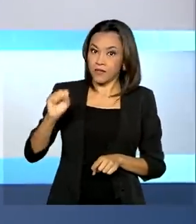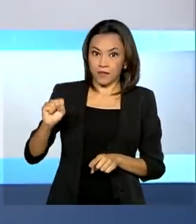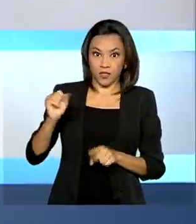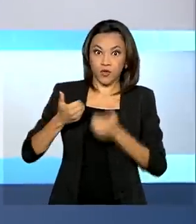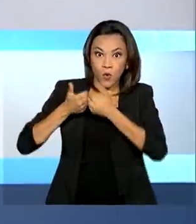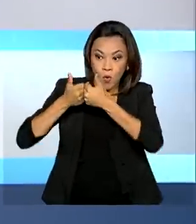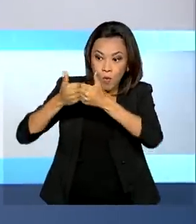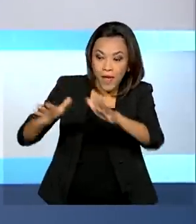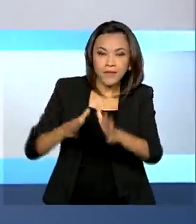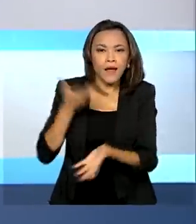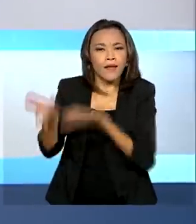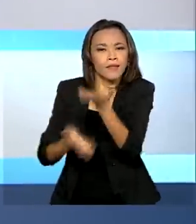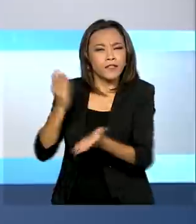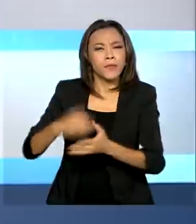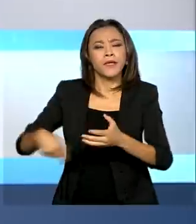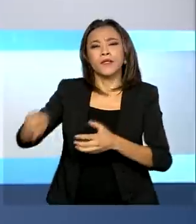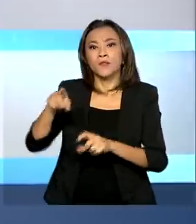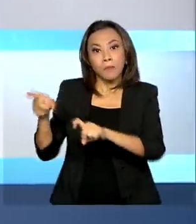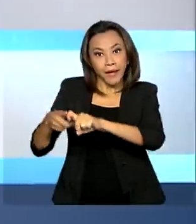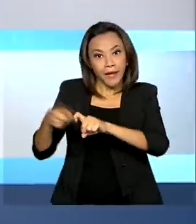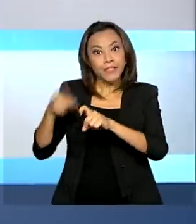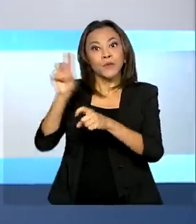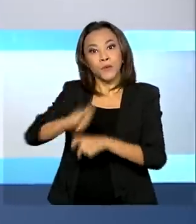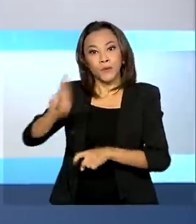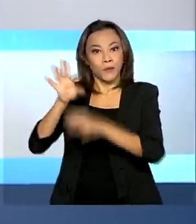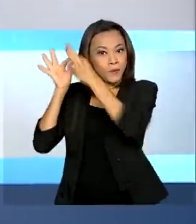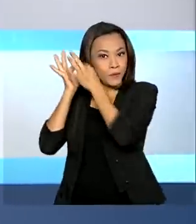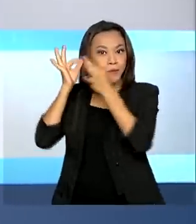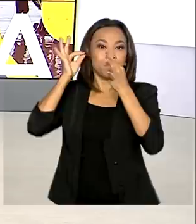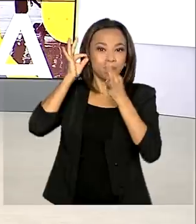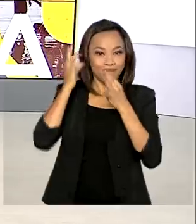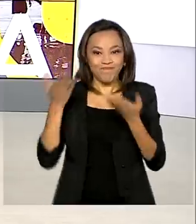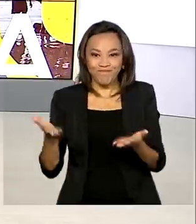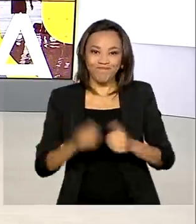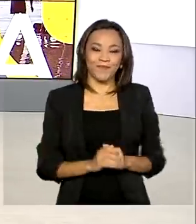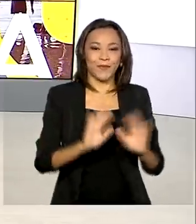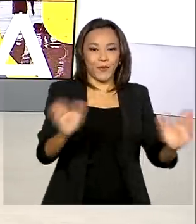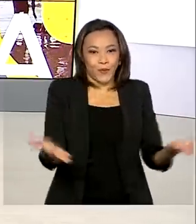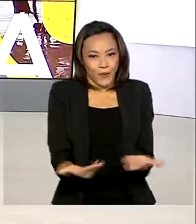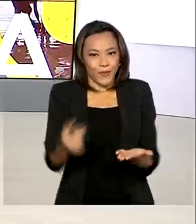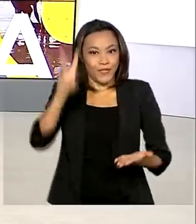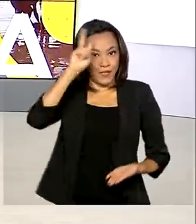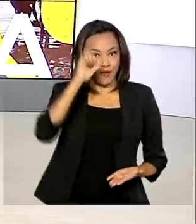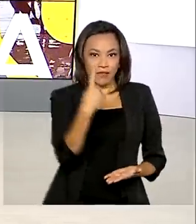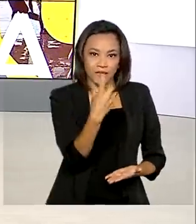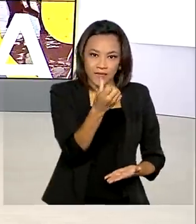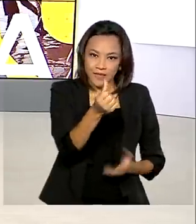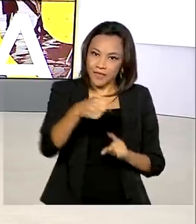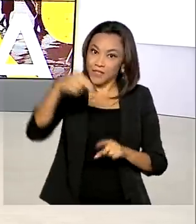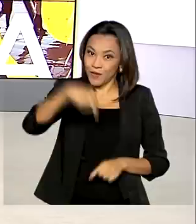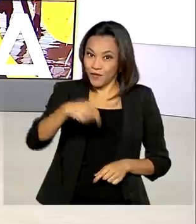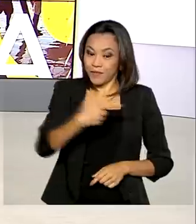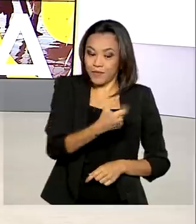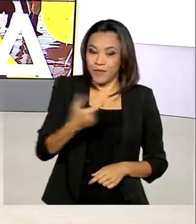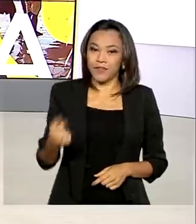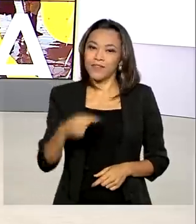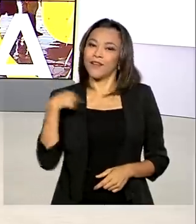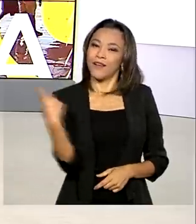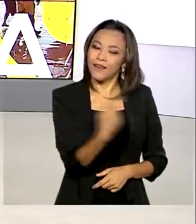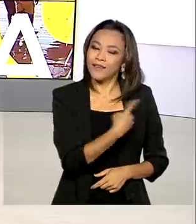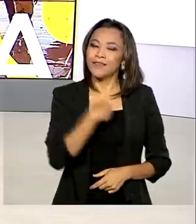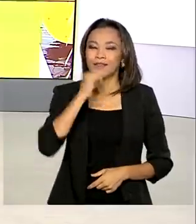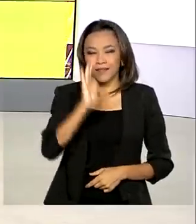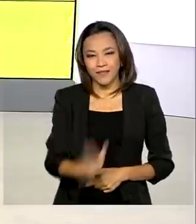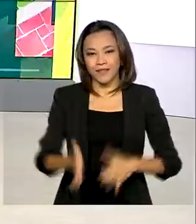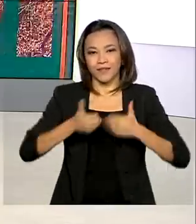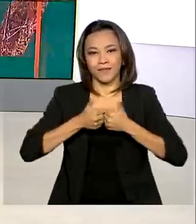atendimento de perícia médica com o uso da telemedicina. Hoje é segunda-feira, 16 de novembro de 2020. O